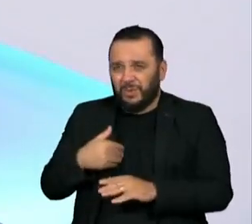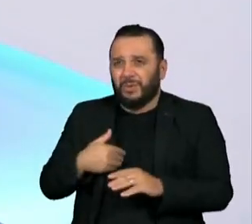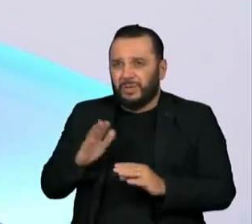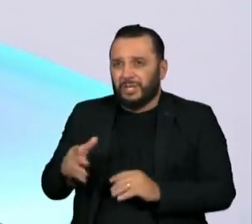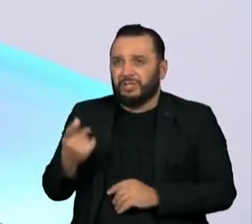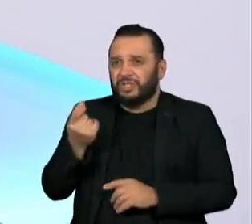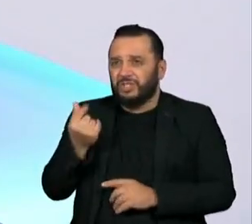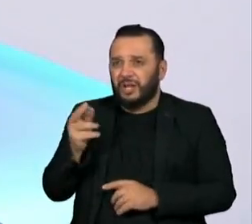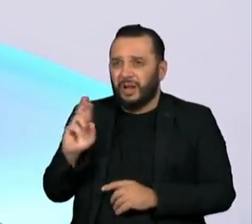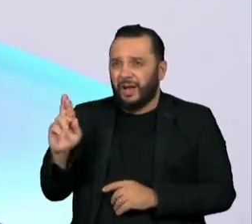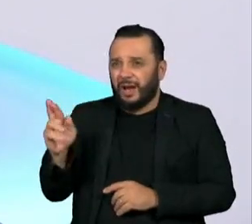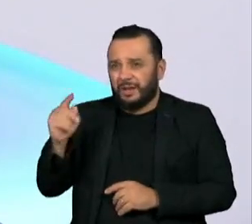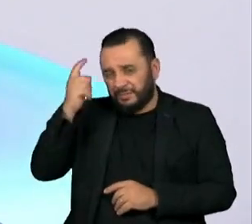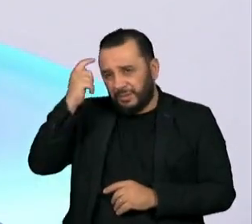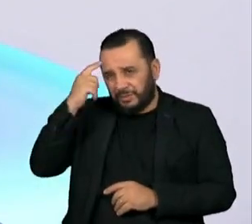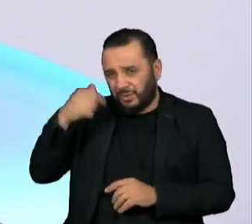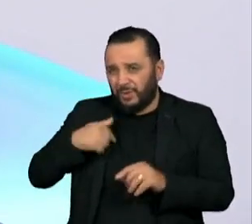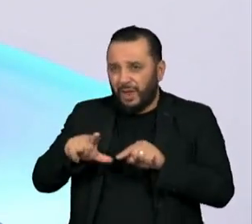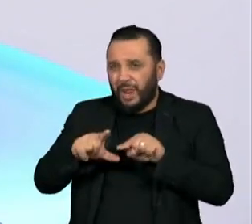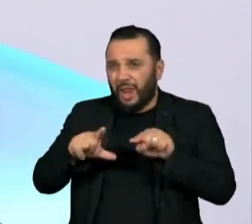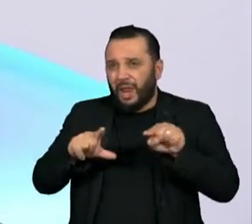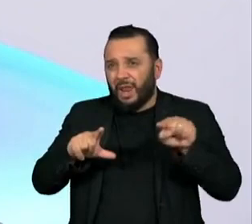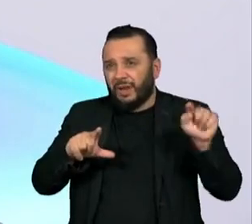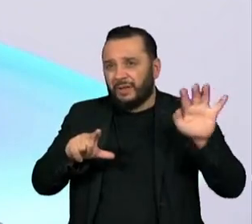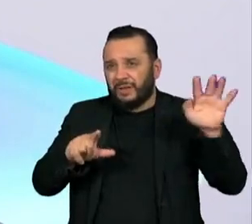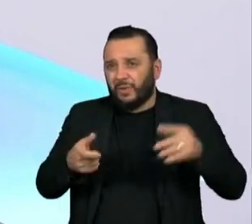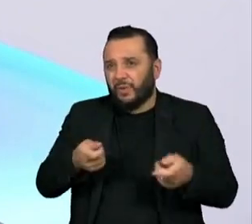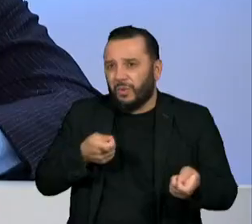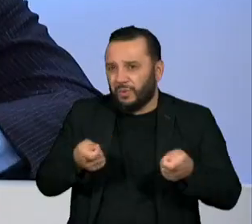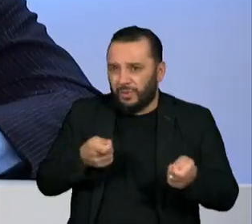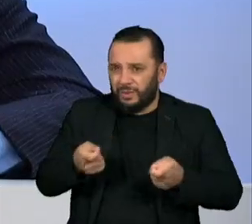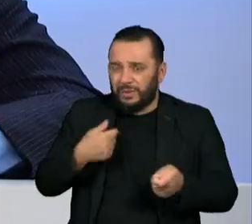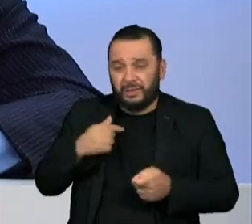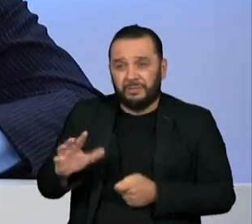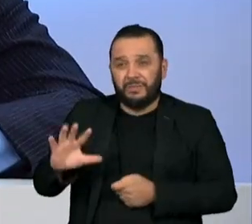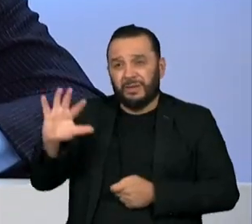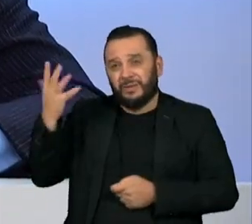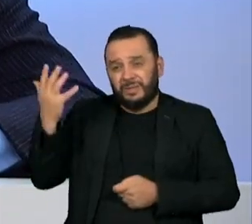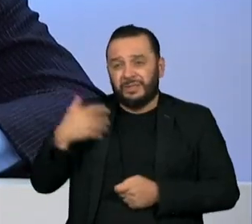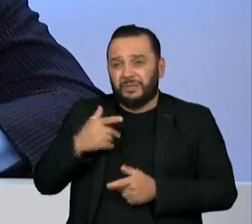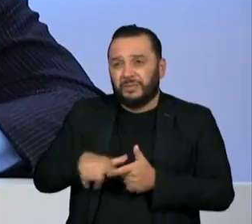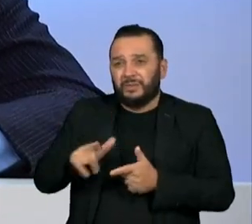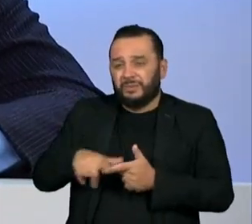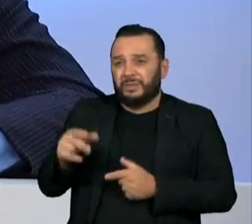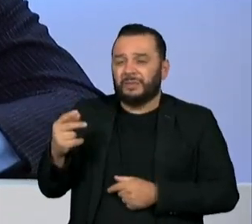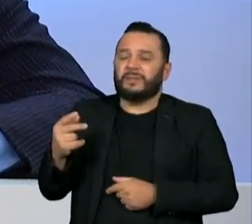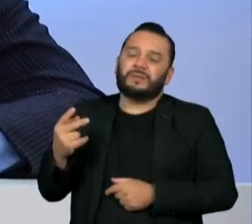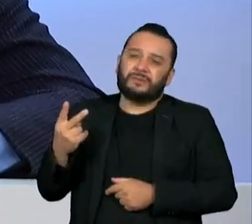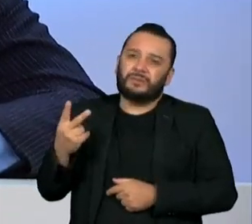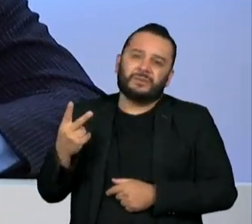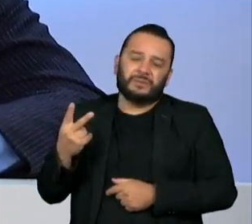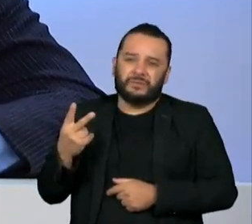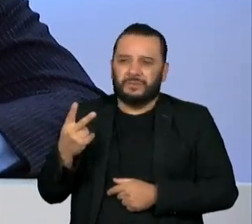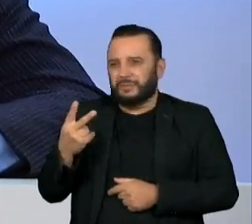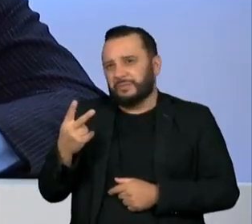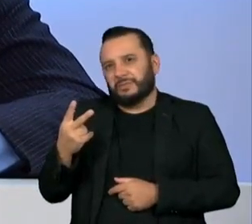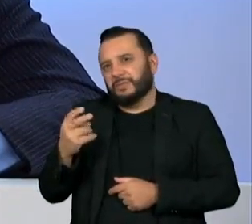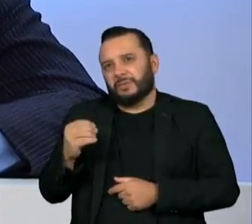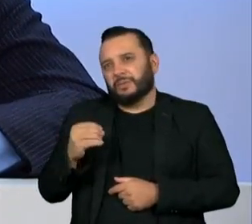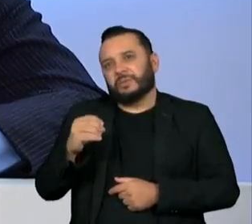mais baixa, mais controlada. A gente teve aquele surto em 2002, 2003, o surto em 2015,